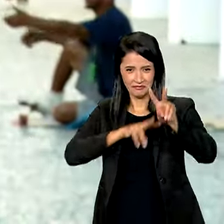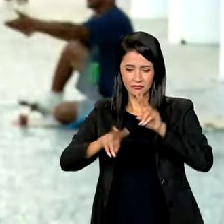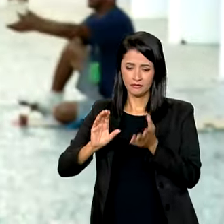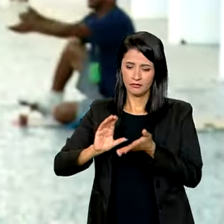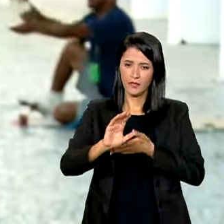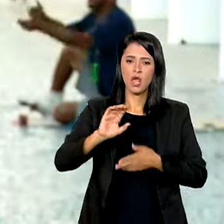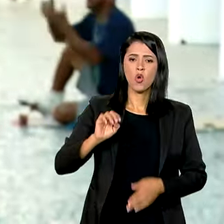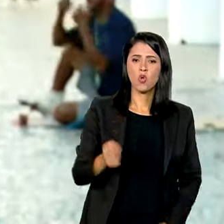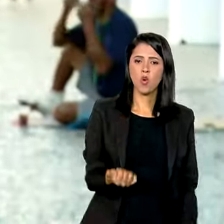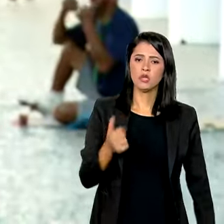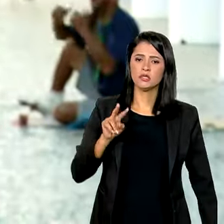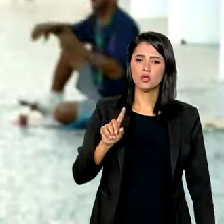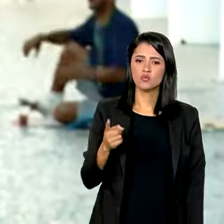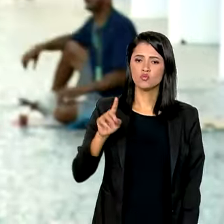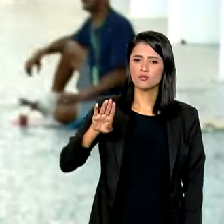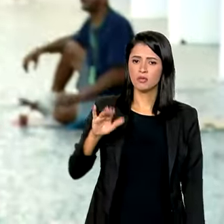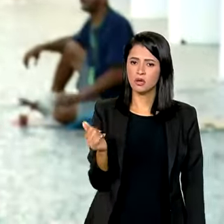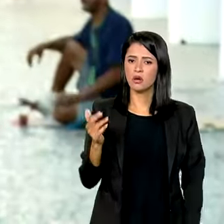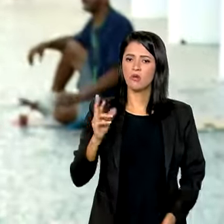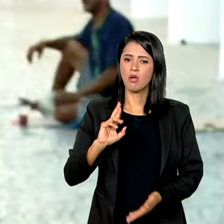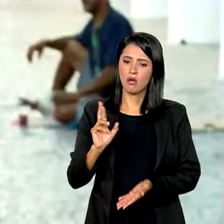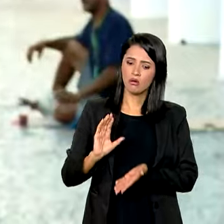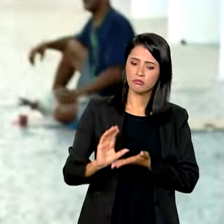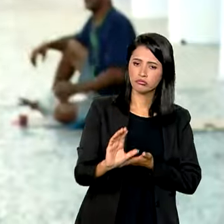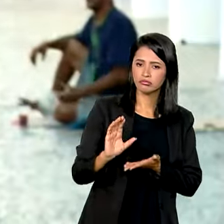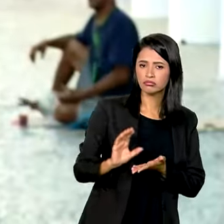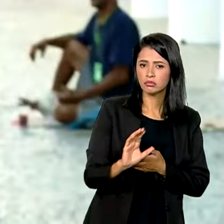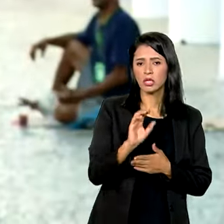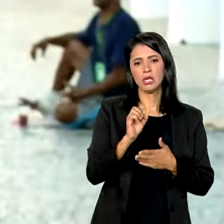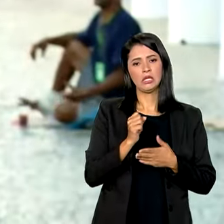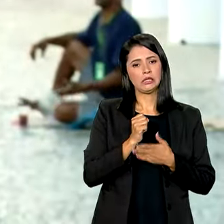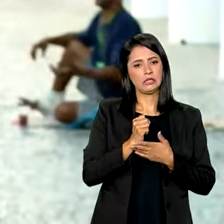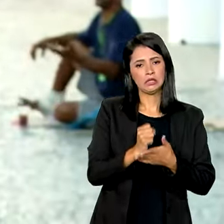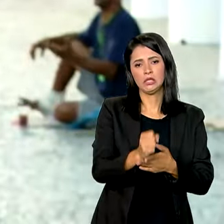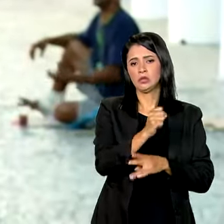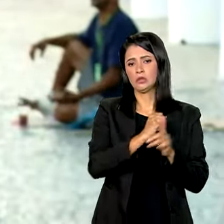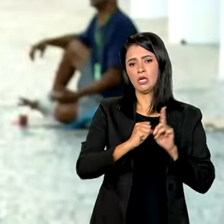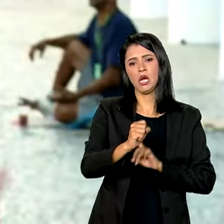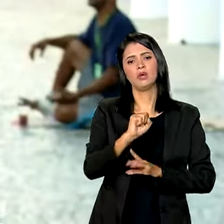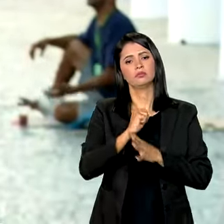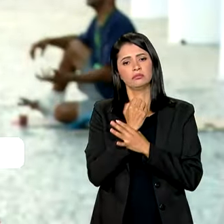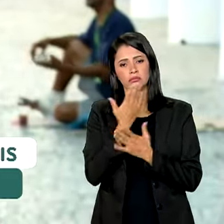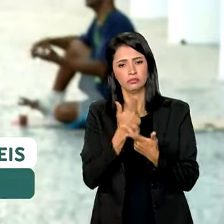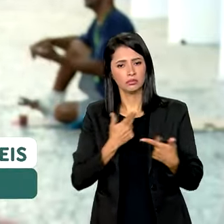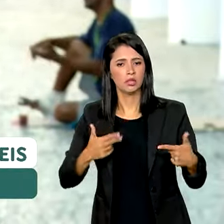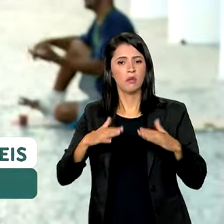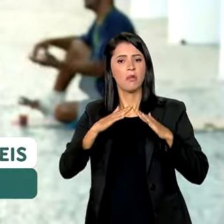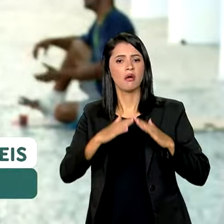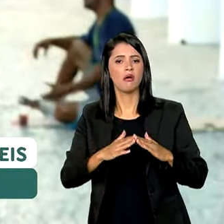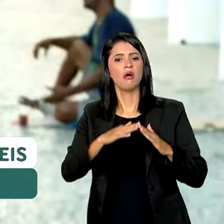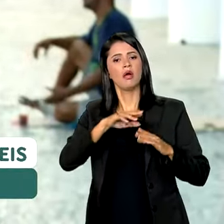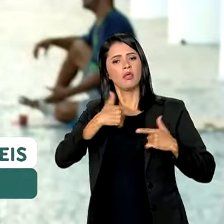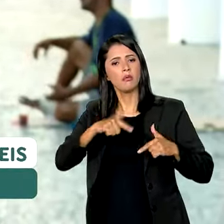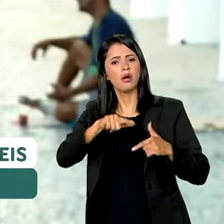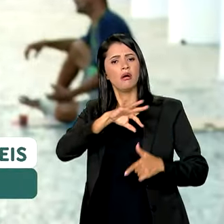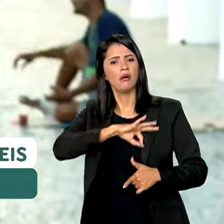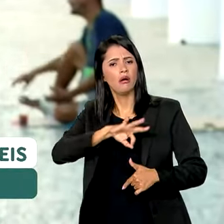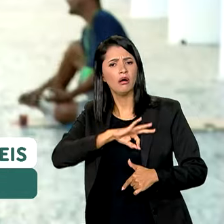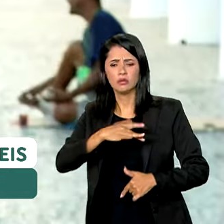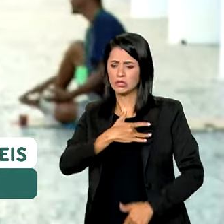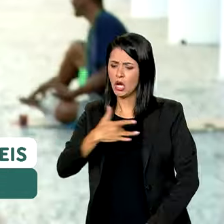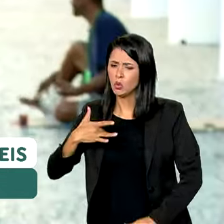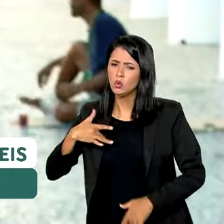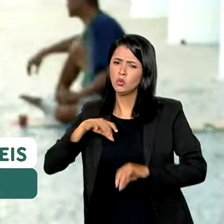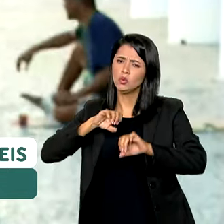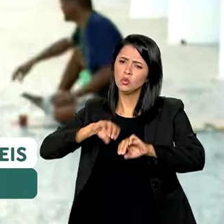bilhão de reais a políticas públicas de assistência social, segurança alimentar, habitação, trabalho e renda, saúde,